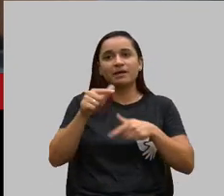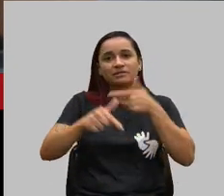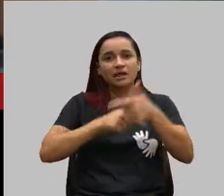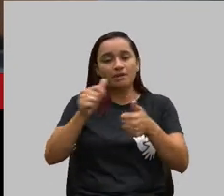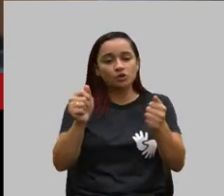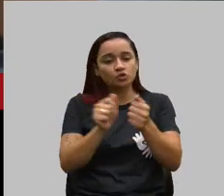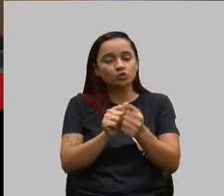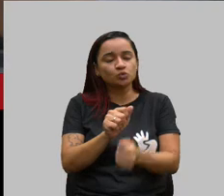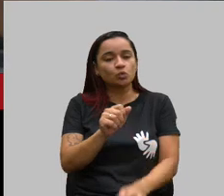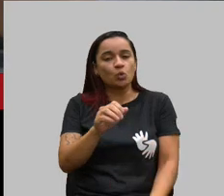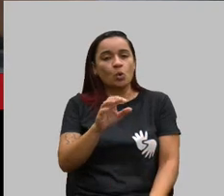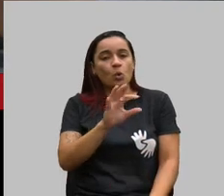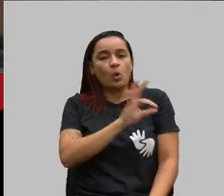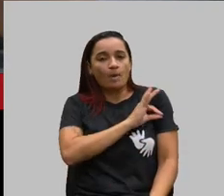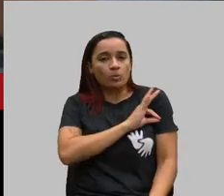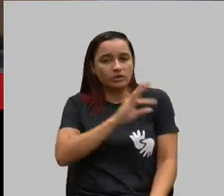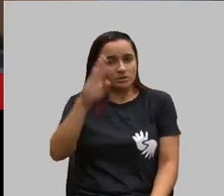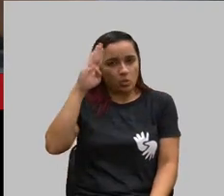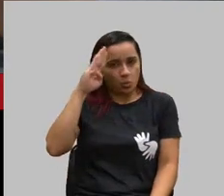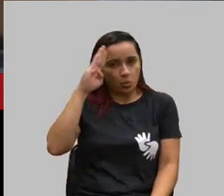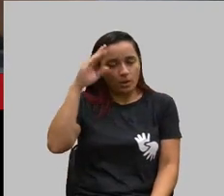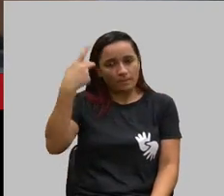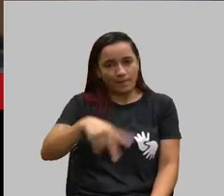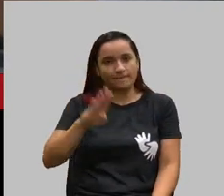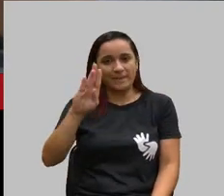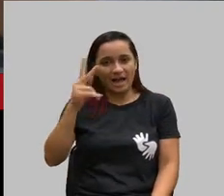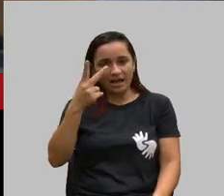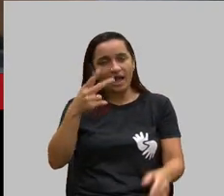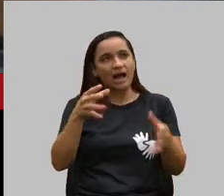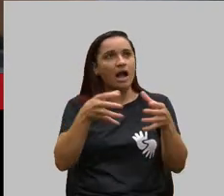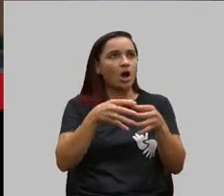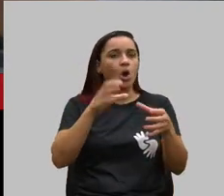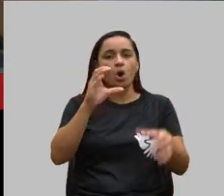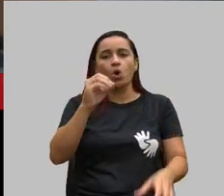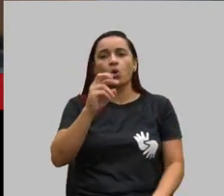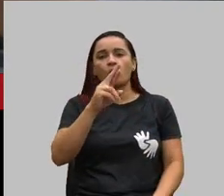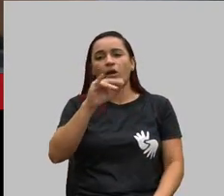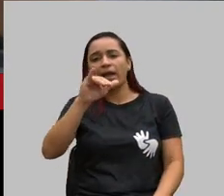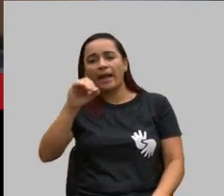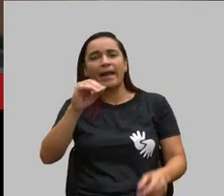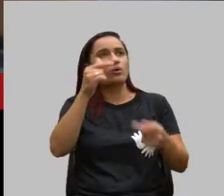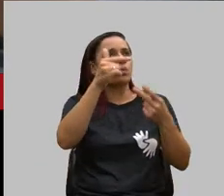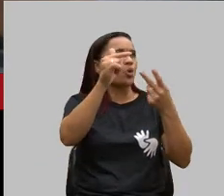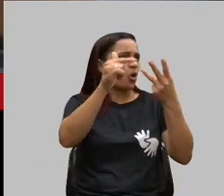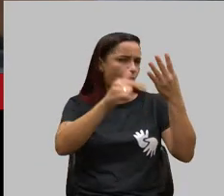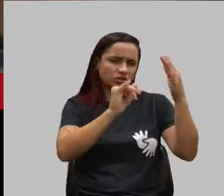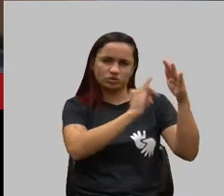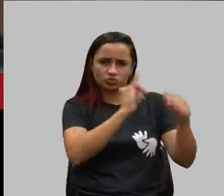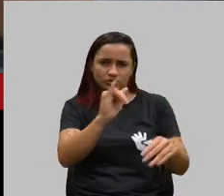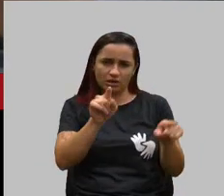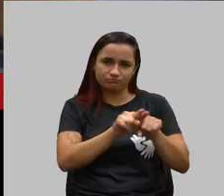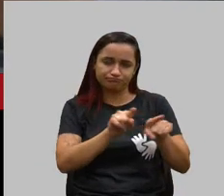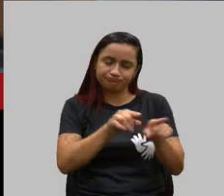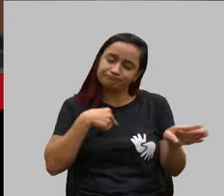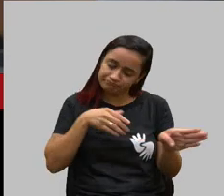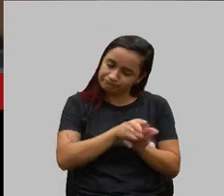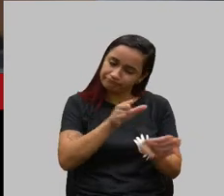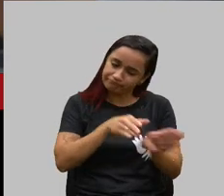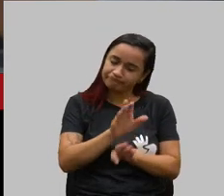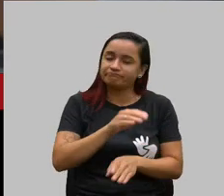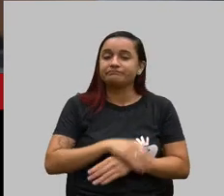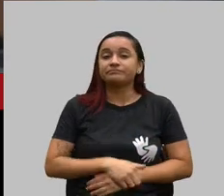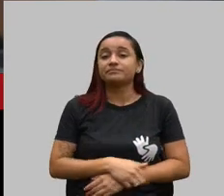Correios e outras instituições. Mas, com relação à questão da saúde, é simples.